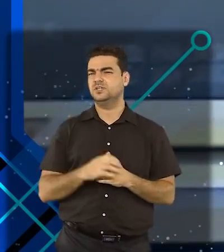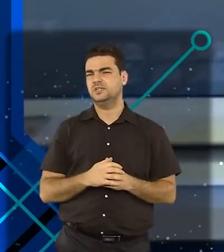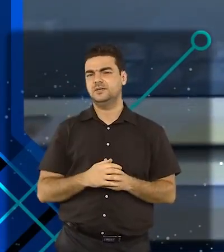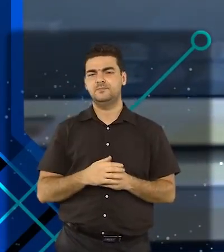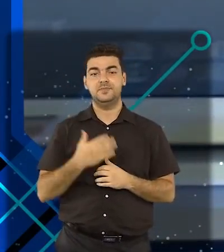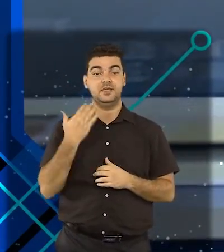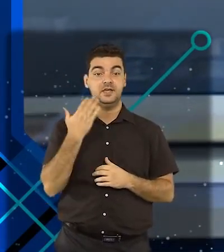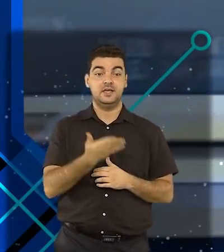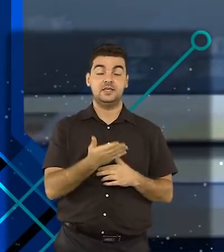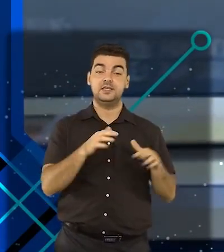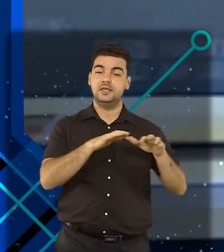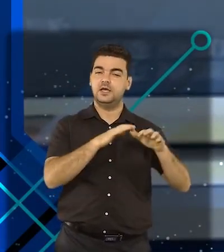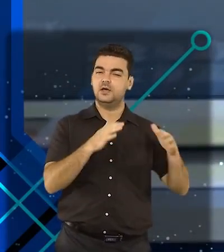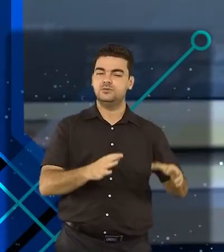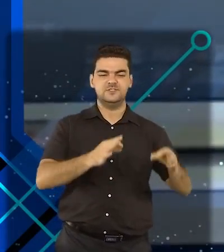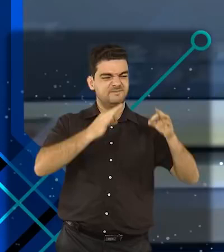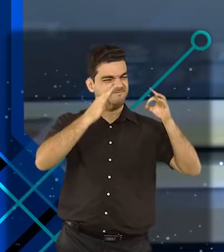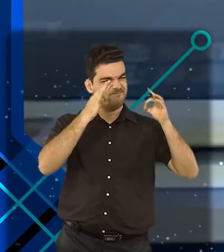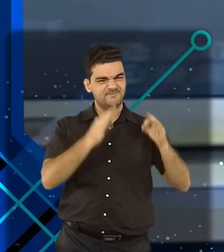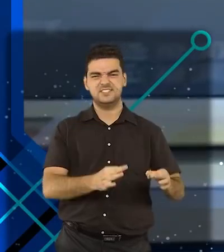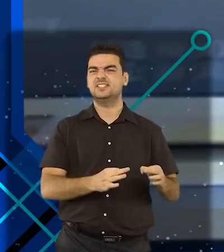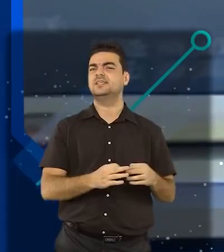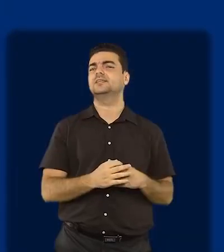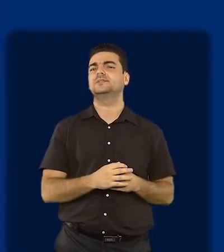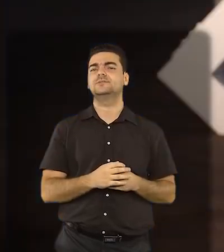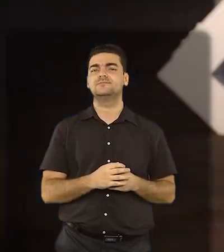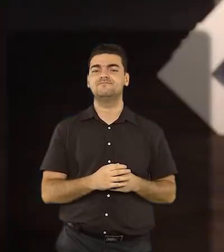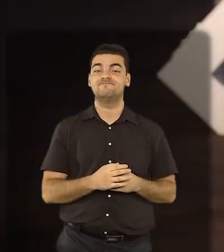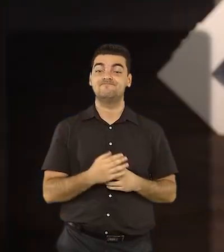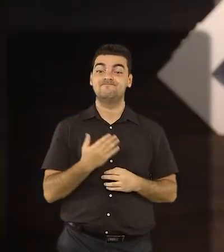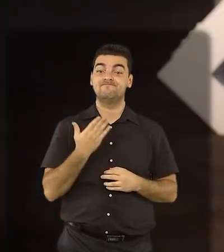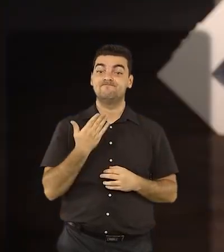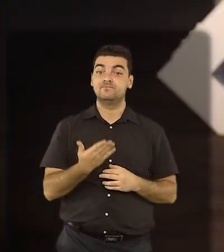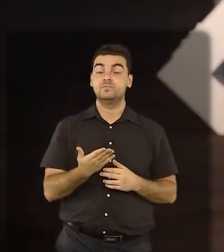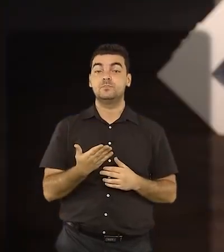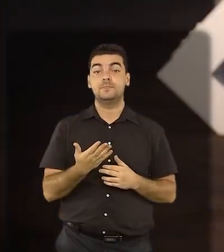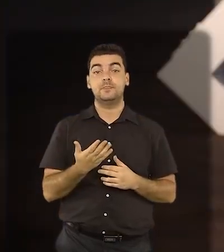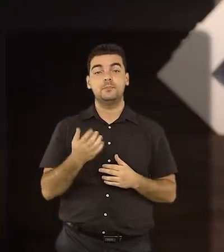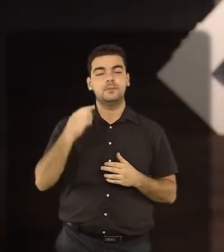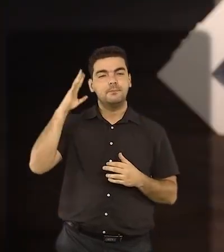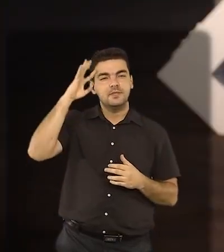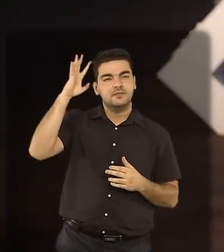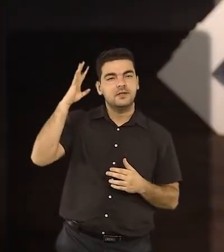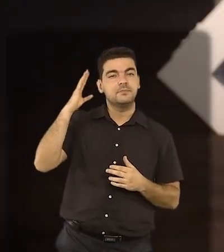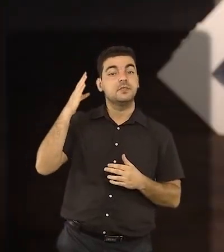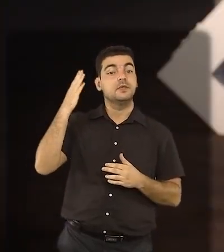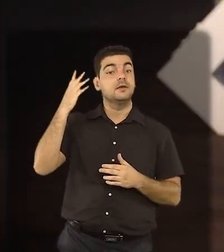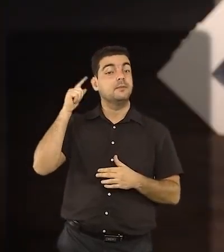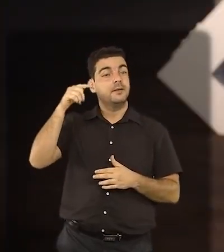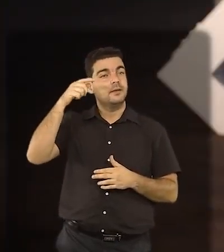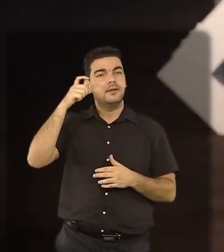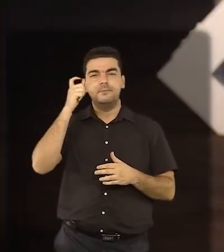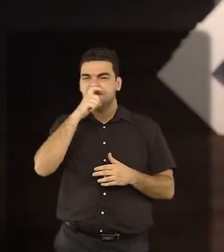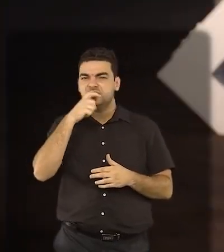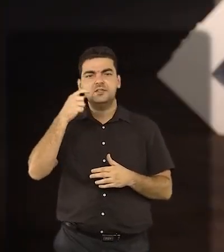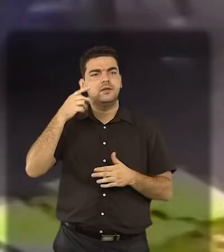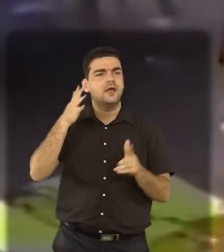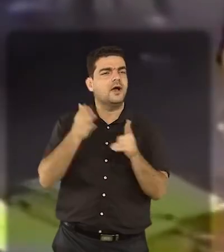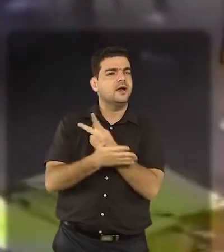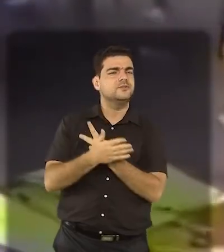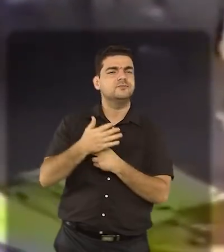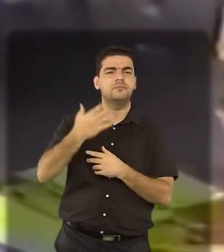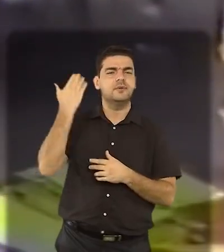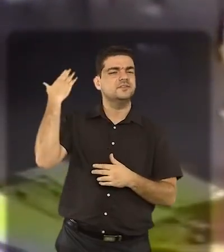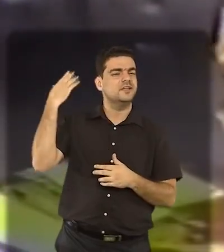de fraude comprovada ao longo de todo esse período. Justamente ao contrário, nós eliminamos os casos de